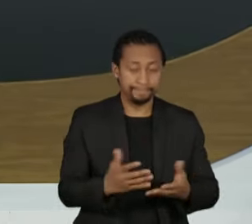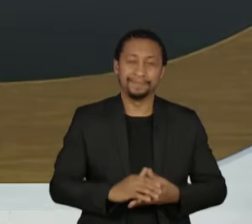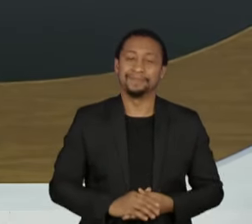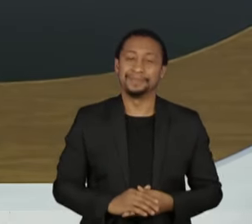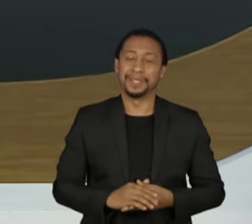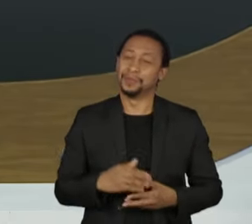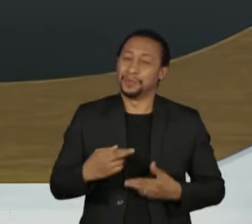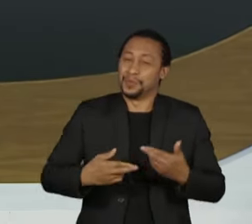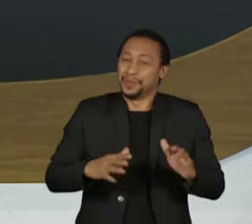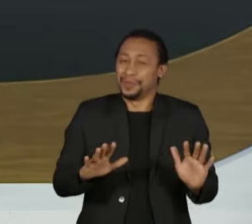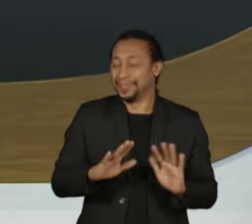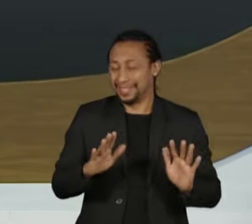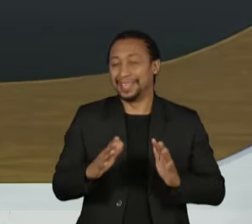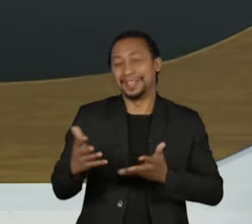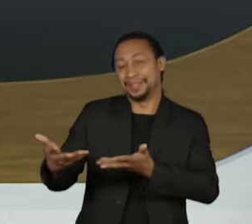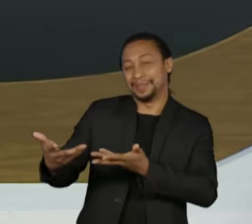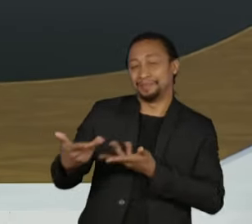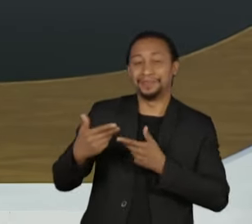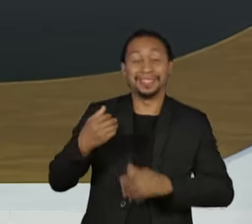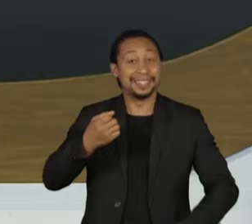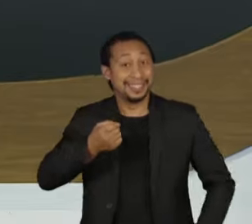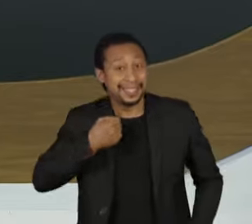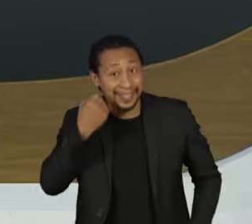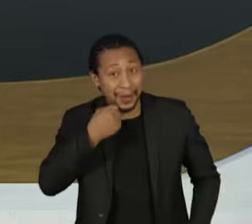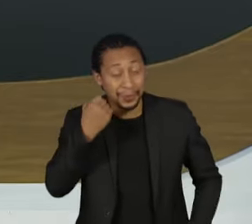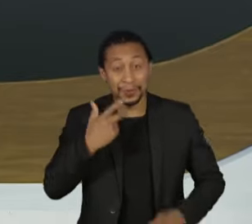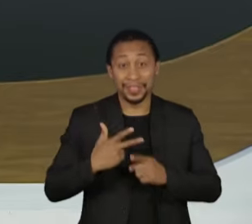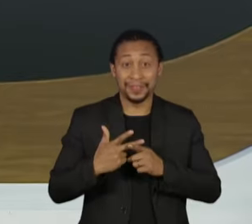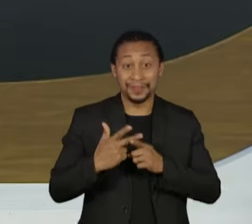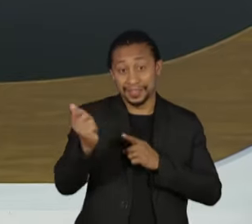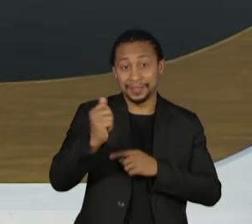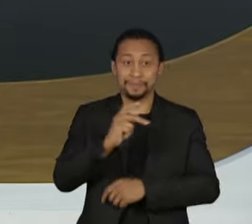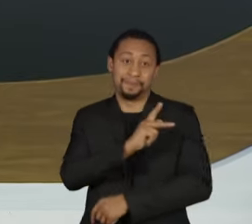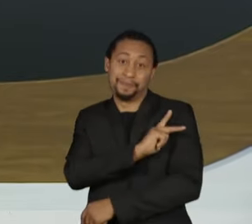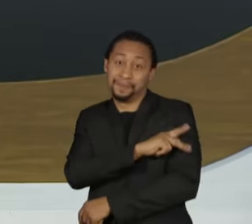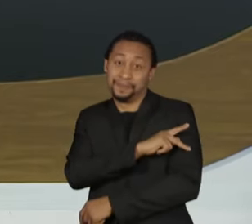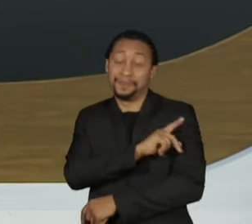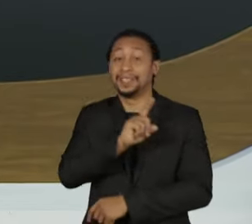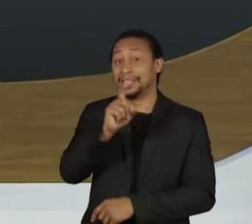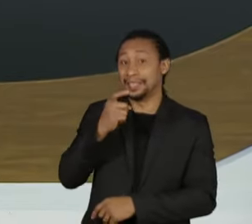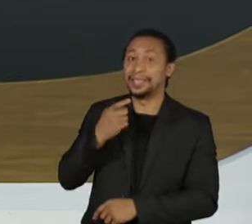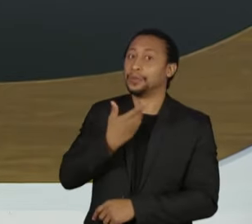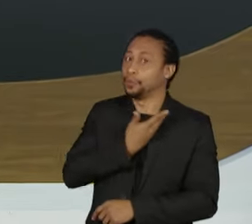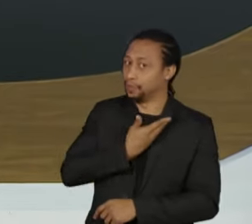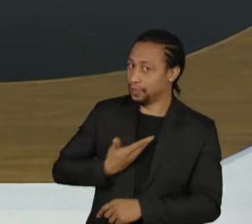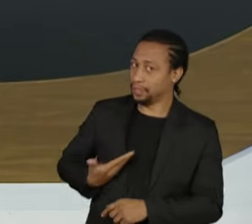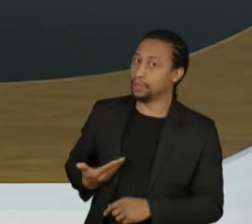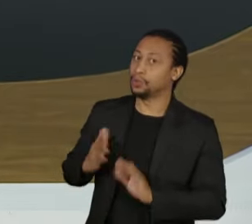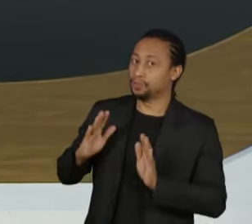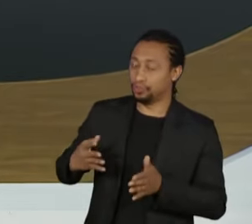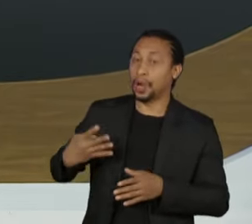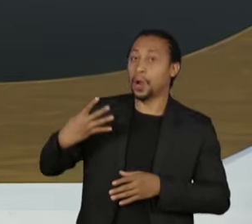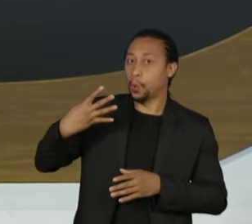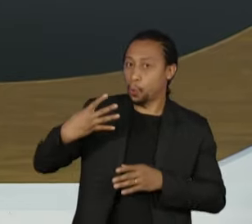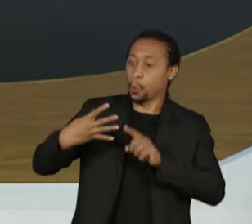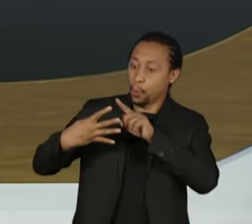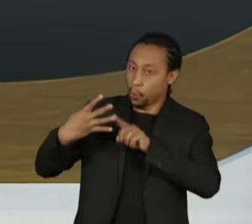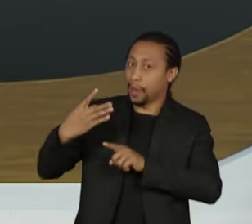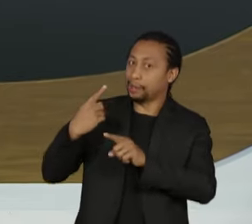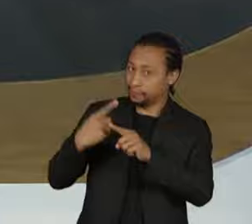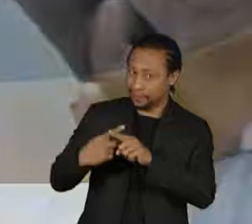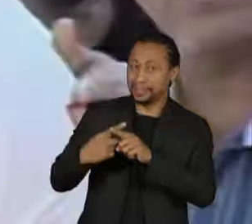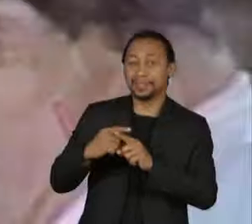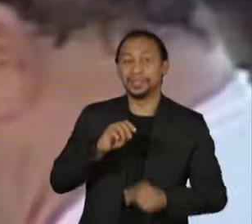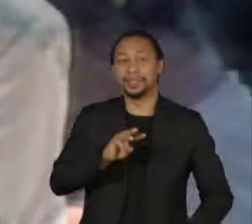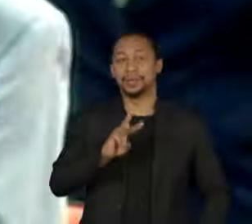delongas, vamos receber o senador eleito pelo Piauí e ex-governador do Estado por quatro mandatos, Wellington Dias, do PT.